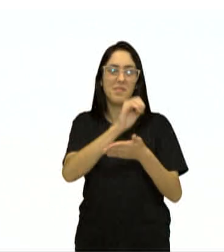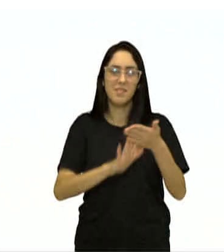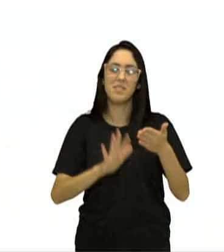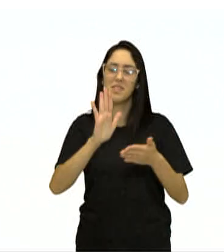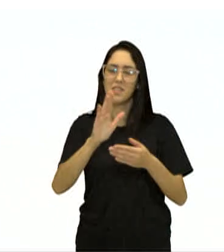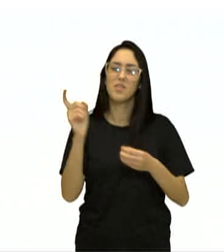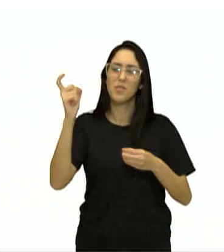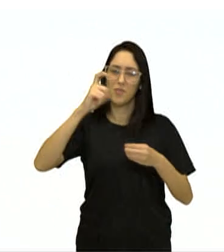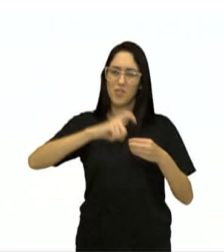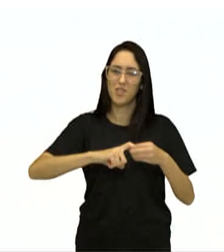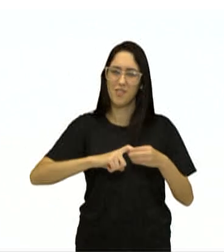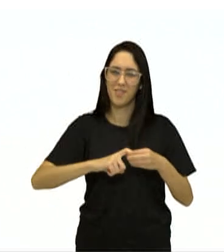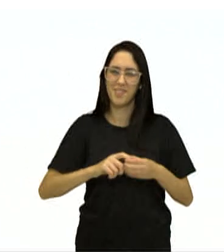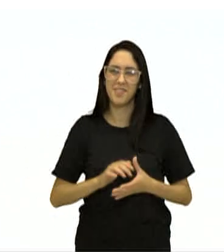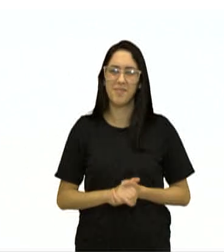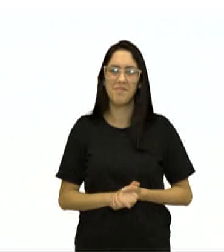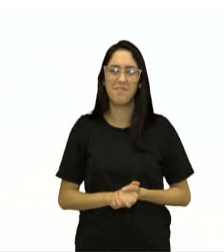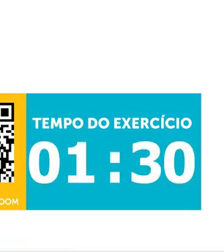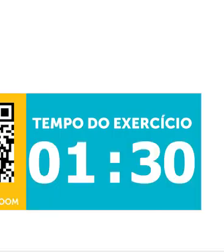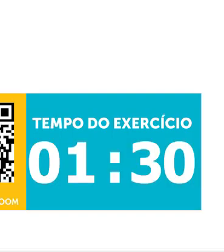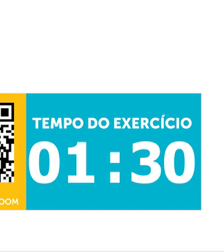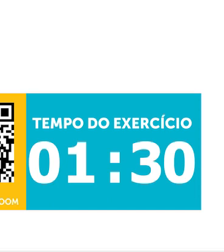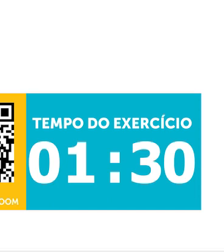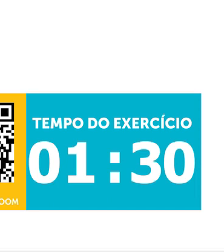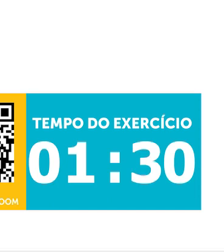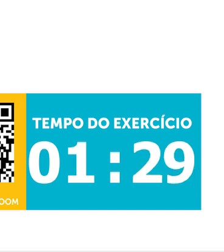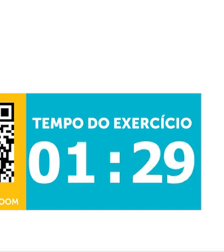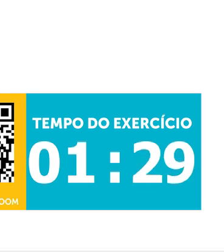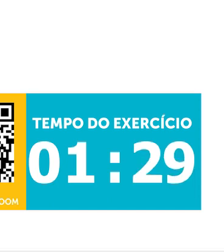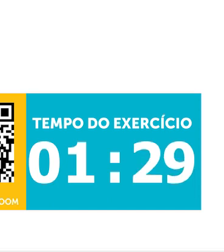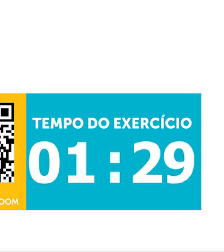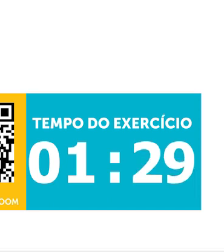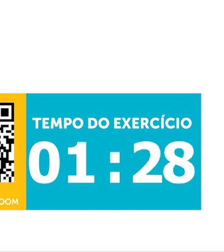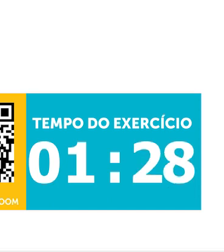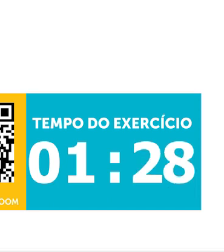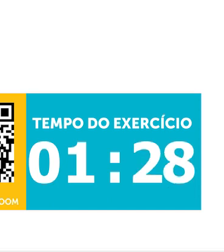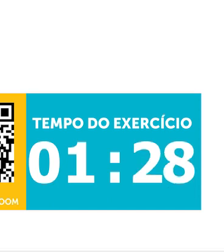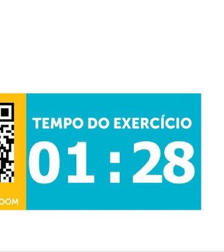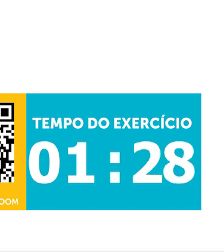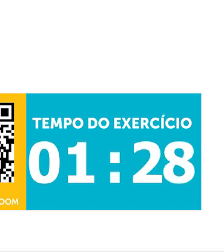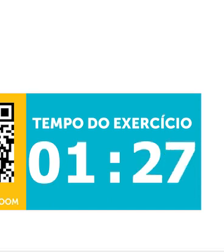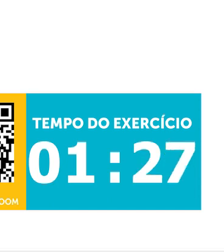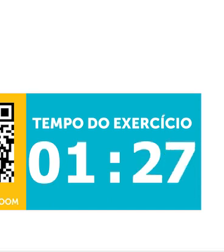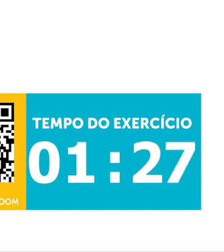voltamos, nos encontramos. Vai lá! Música Música